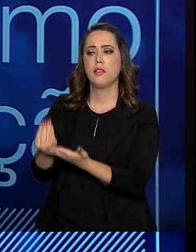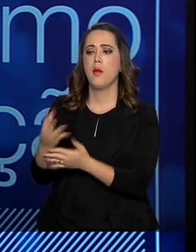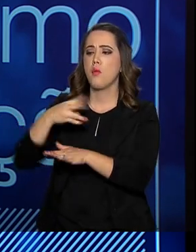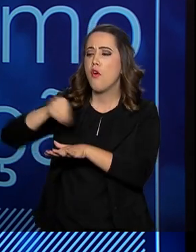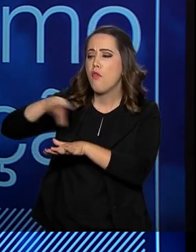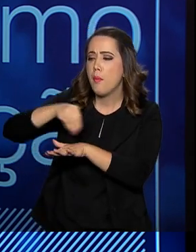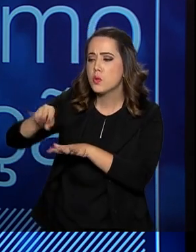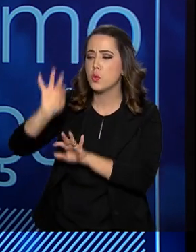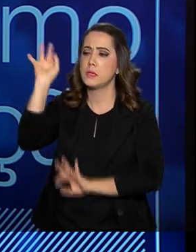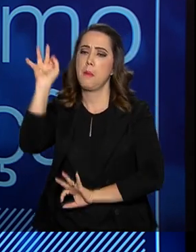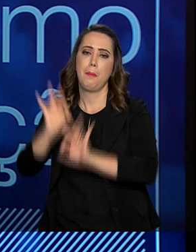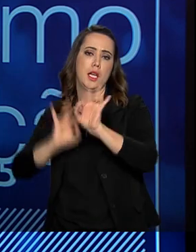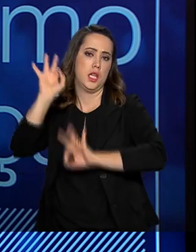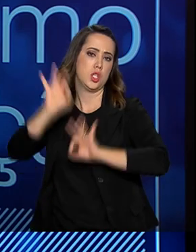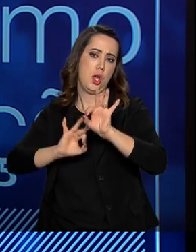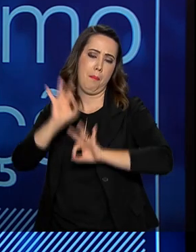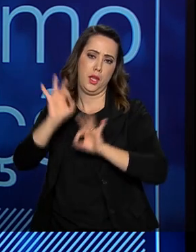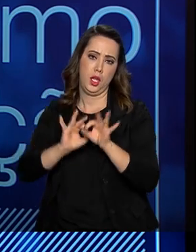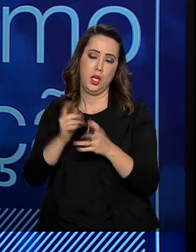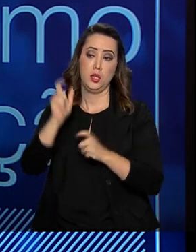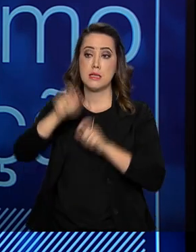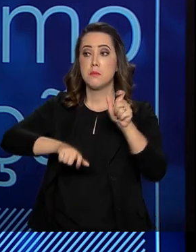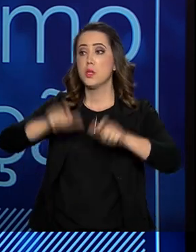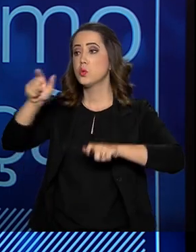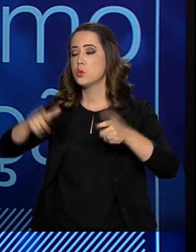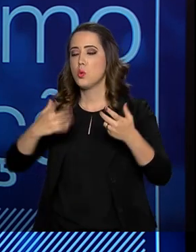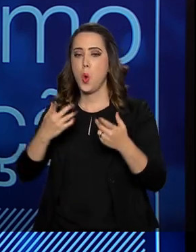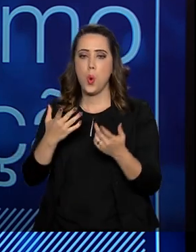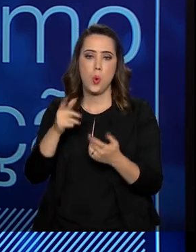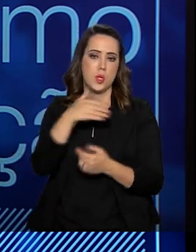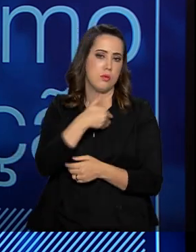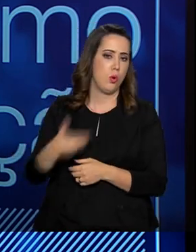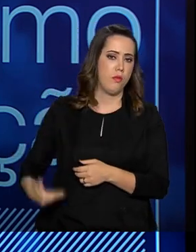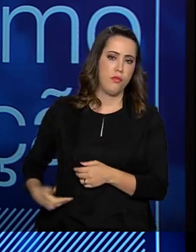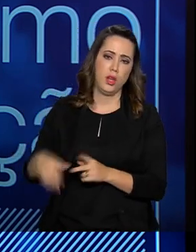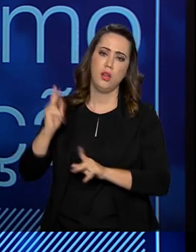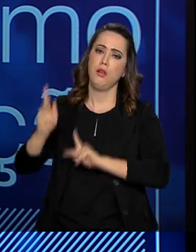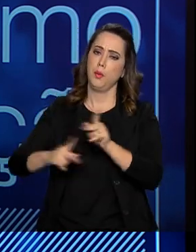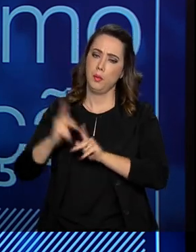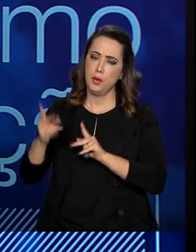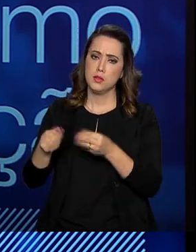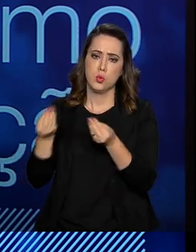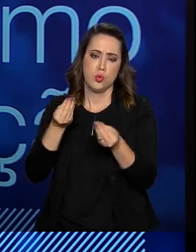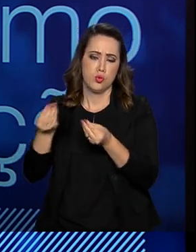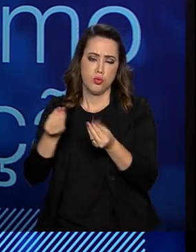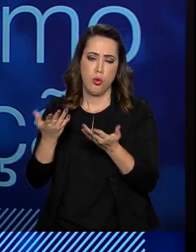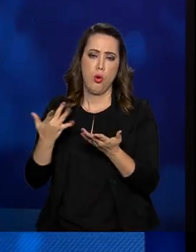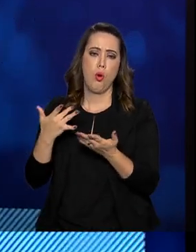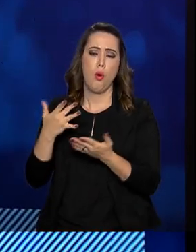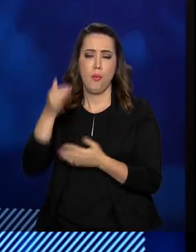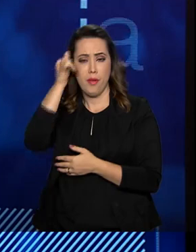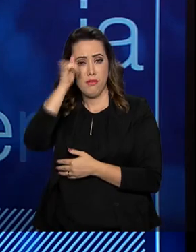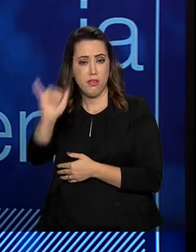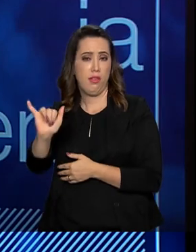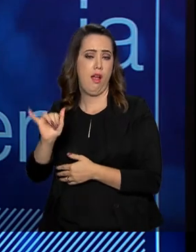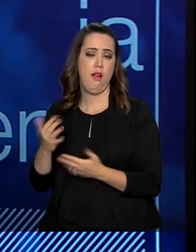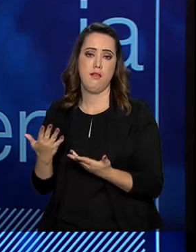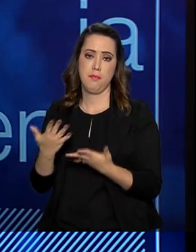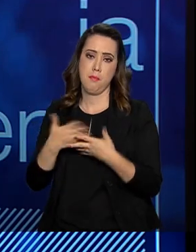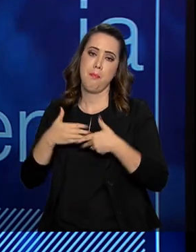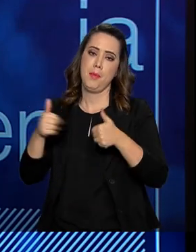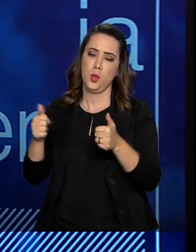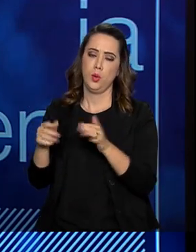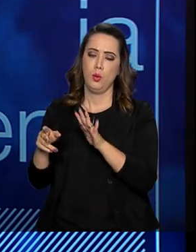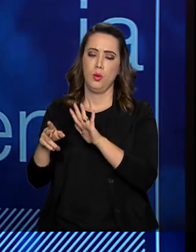melhor planejamento e orientações às pessoas, aos gestores e à população em geral. Então, a prevenção, ela faz parte da Vigilância em